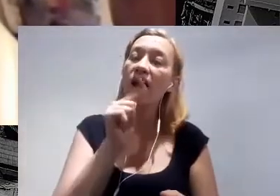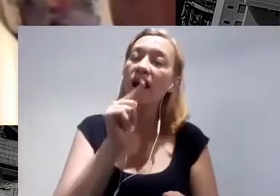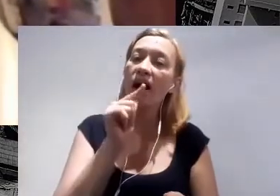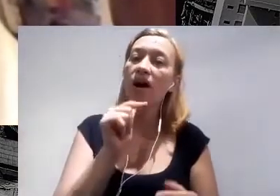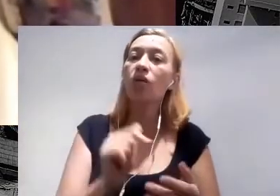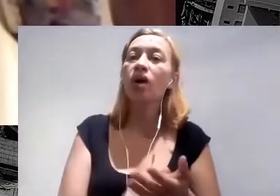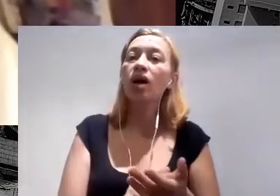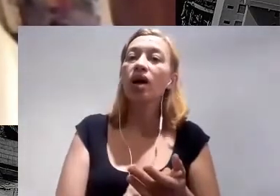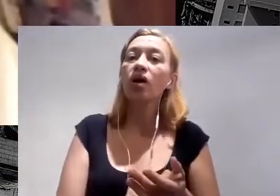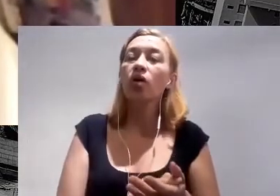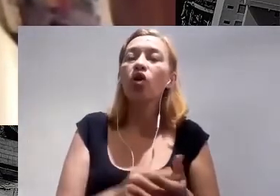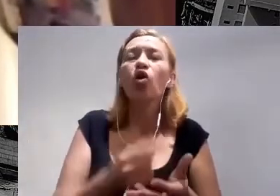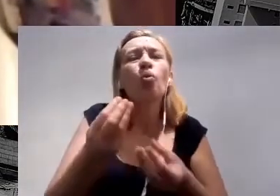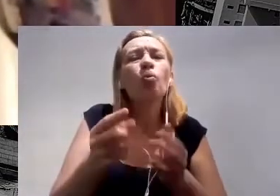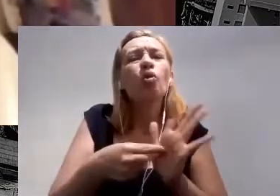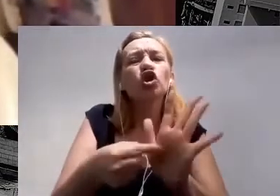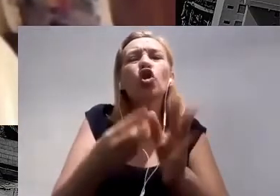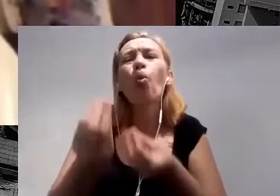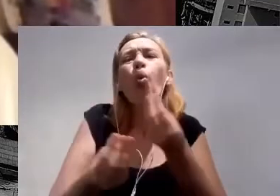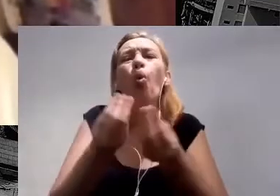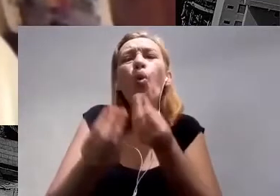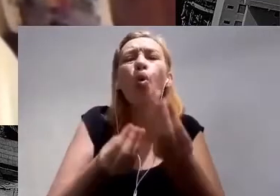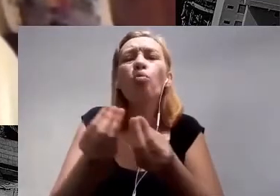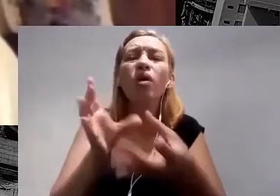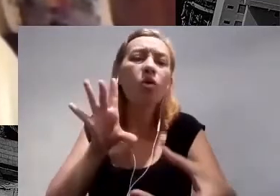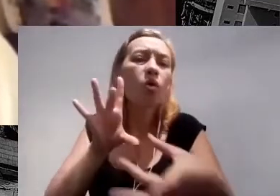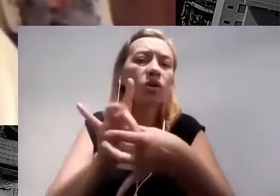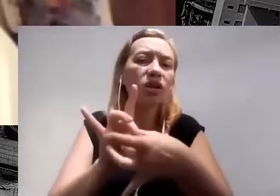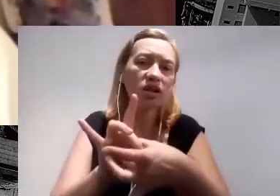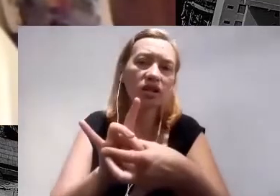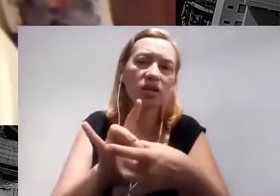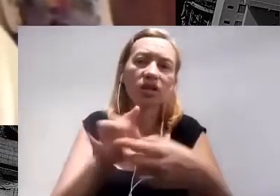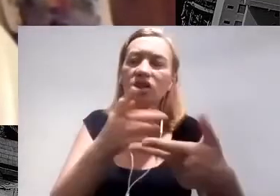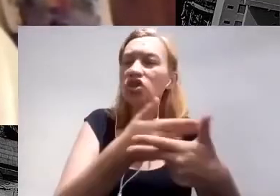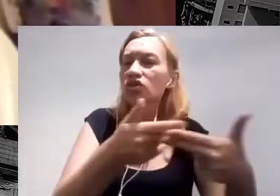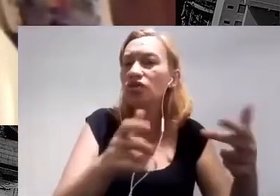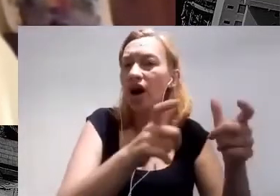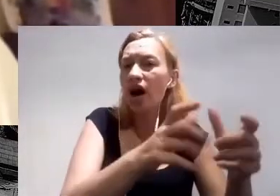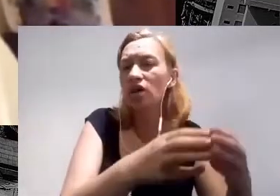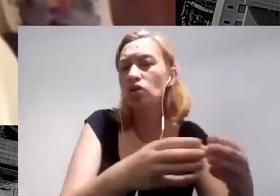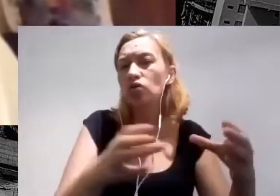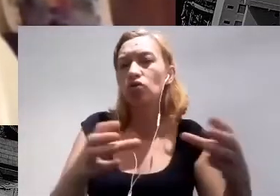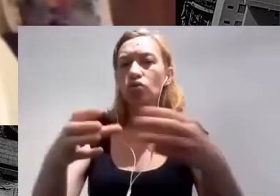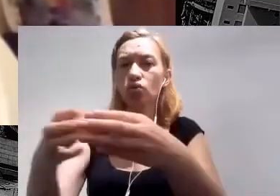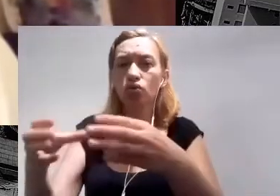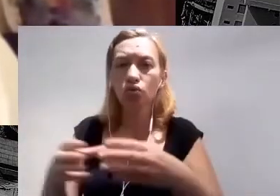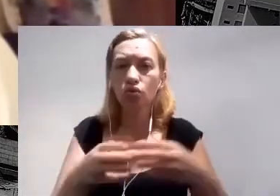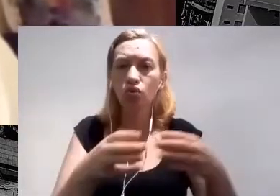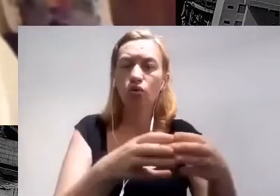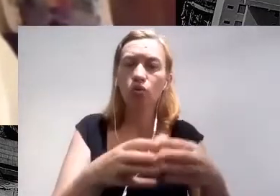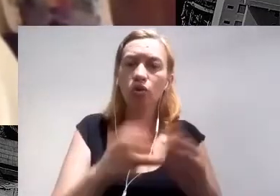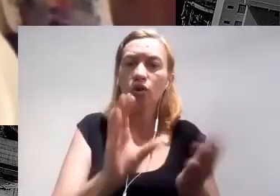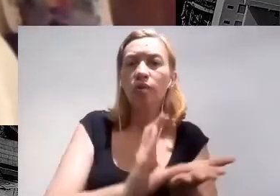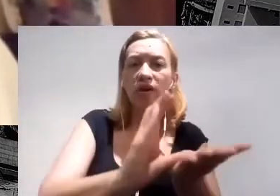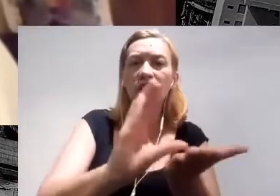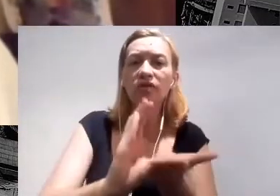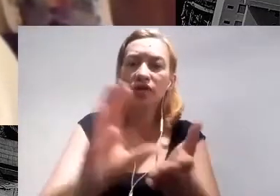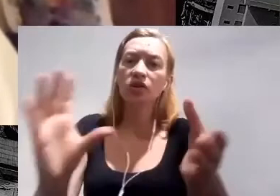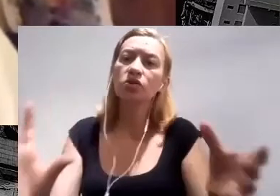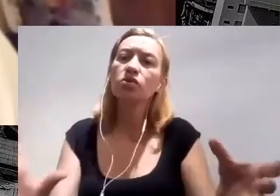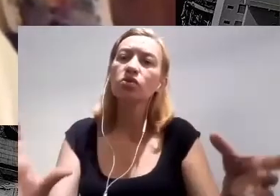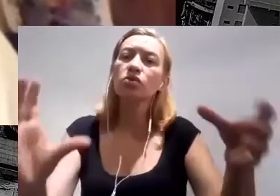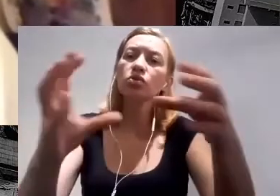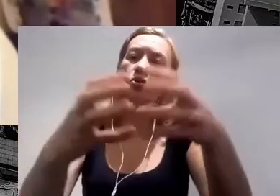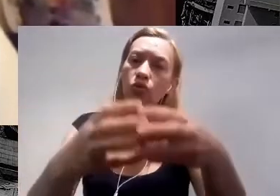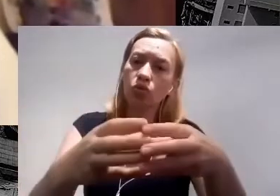como que essa conexão entre os diversos atores gera benefícios coletivos, onde não tem nenhum perdedor.